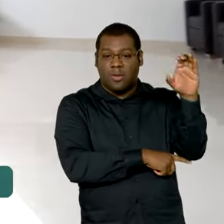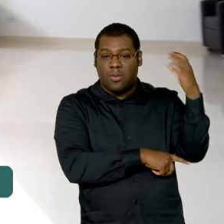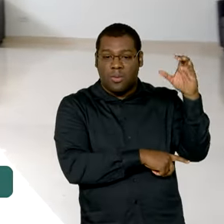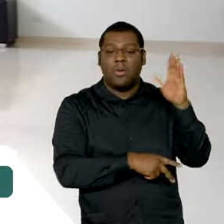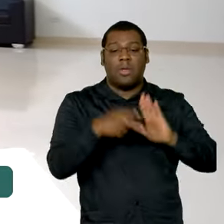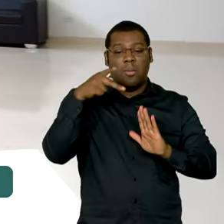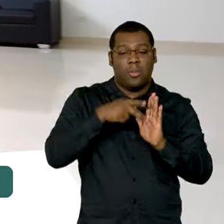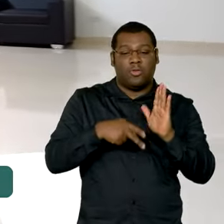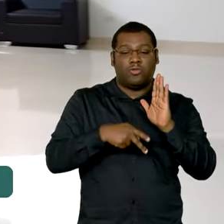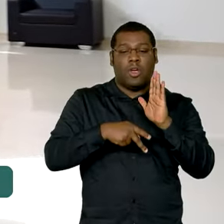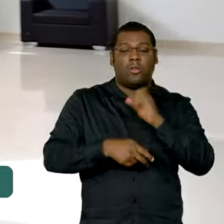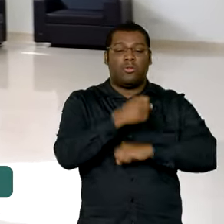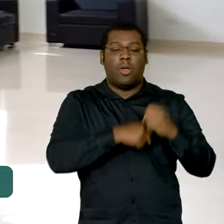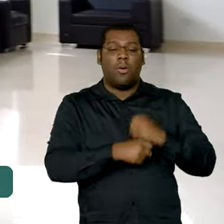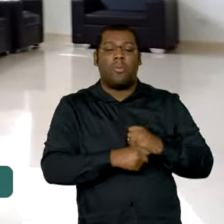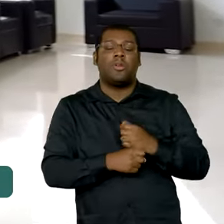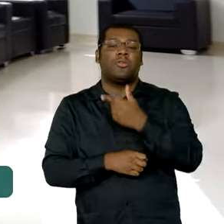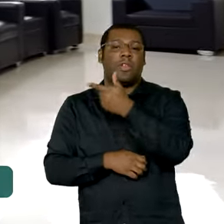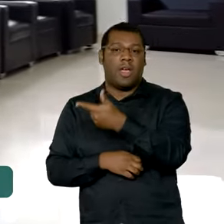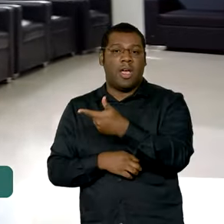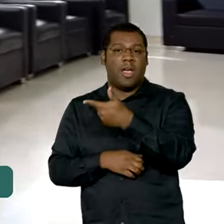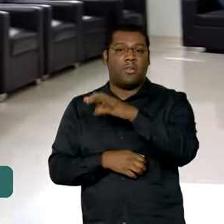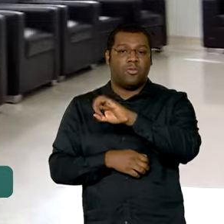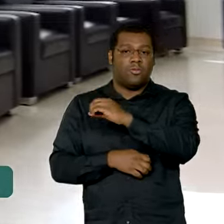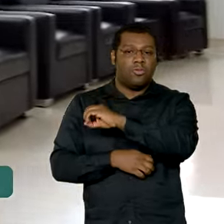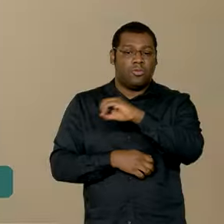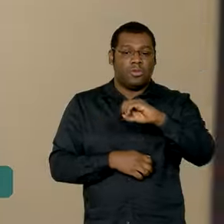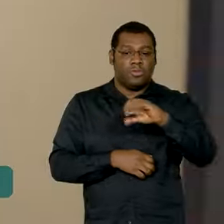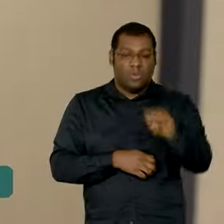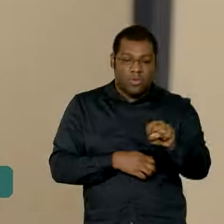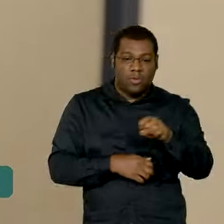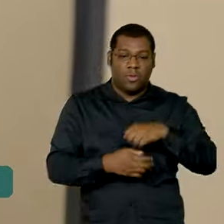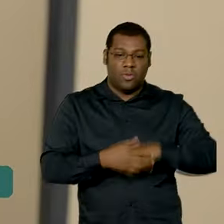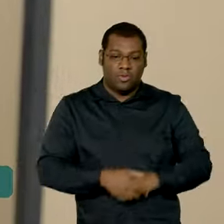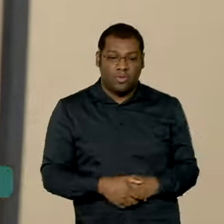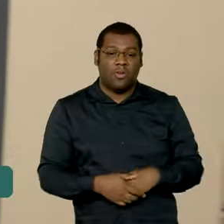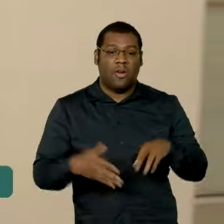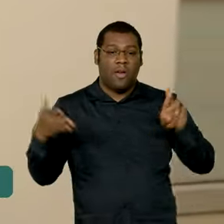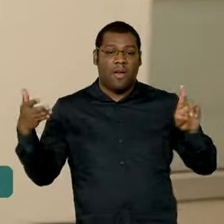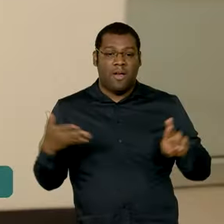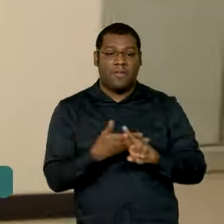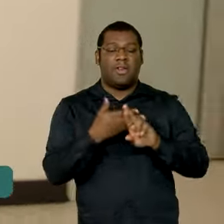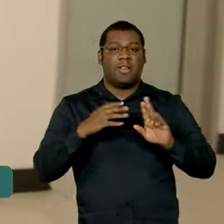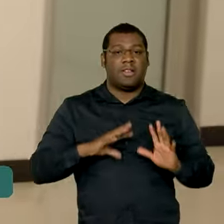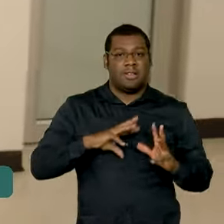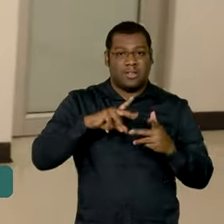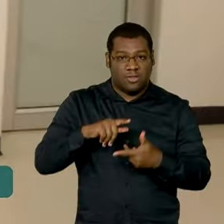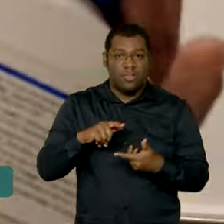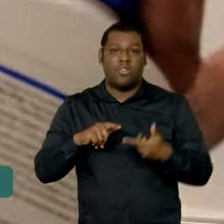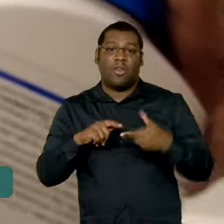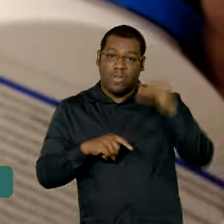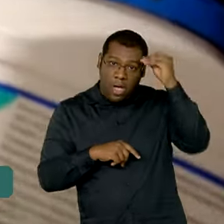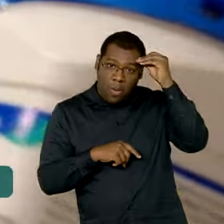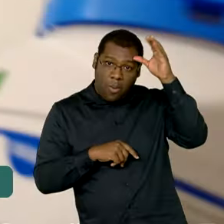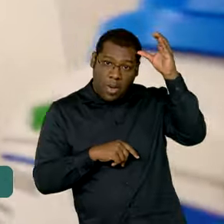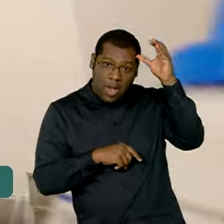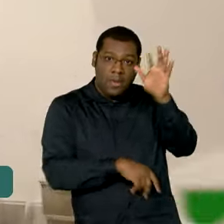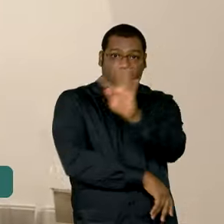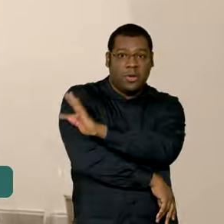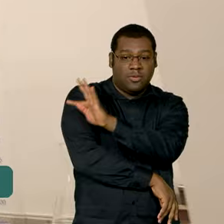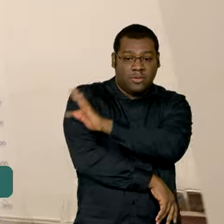O objetivo é criar uma rede de referência nacional no país por meio da transferência de conhecimentos técnicos e